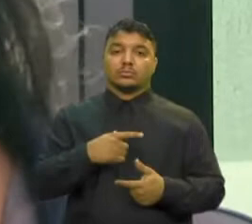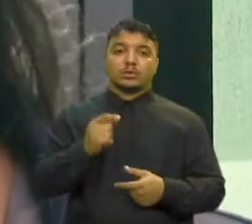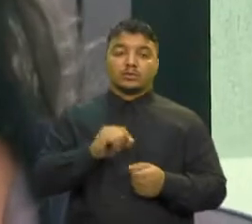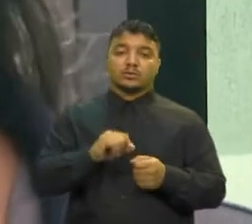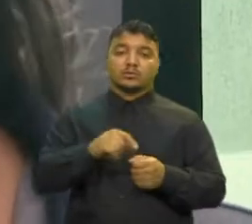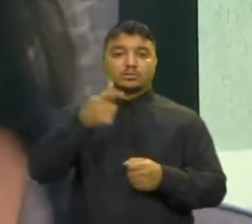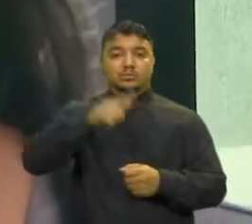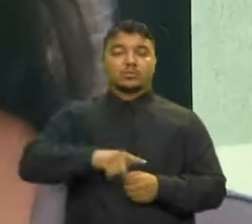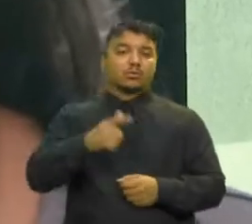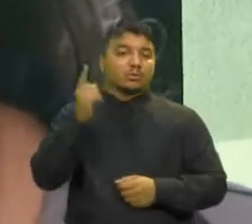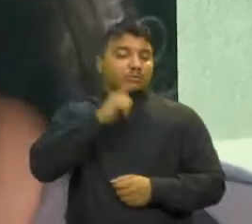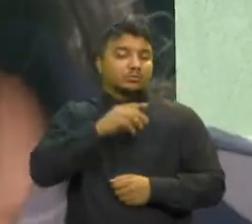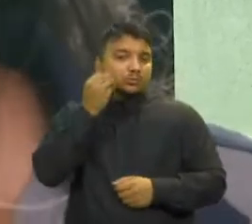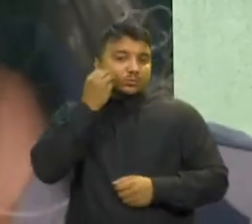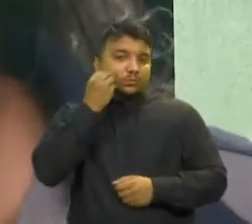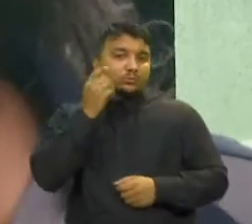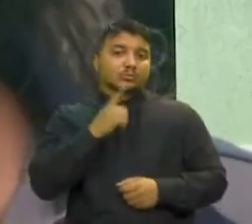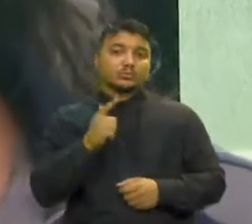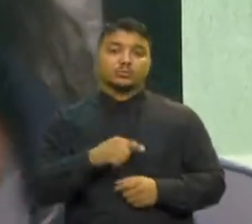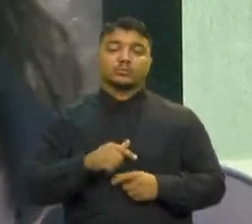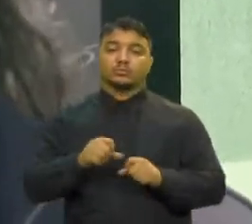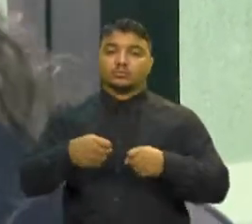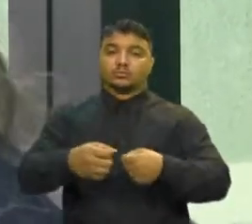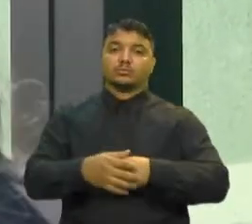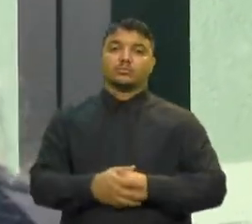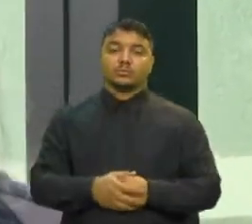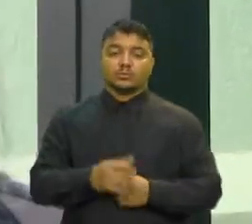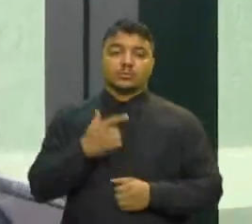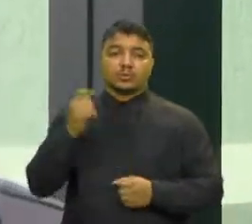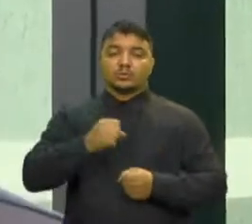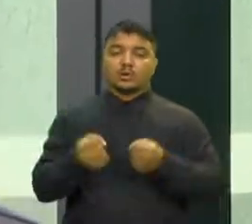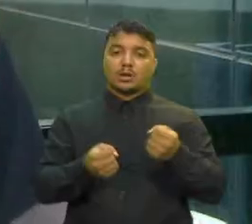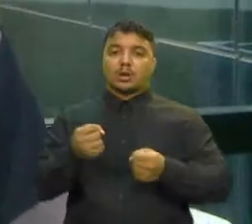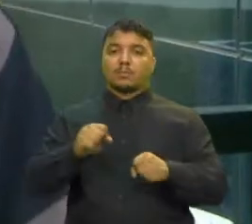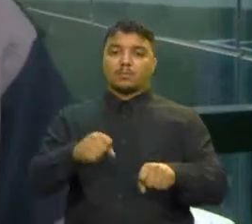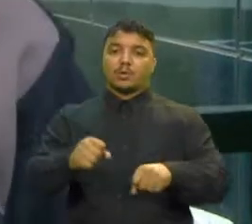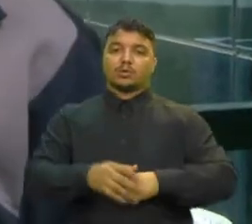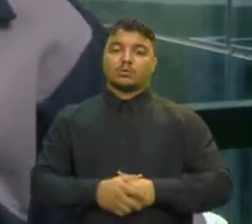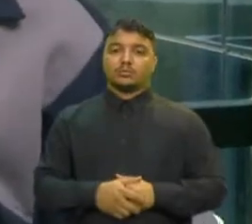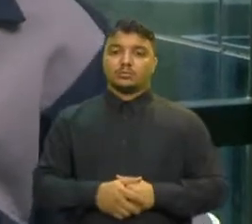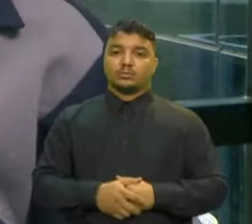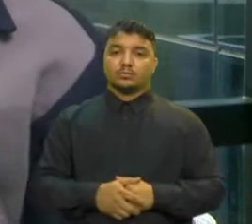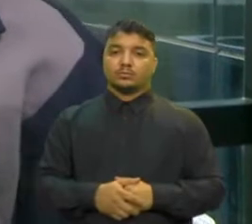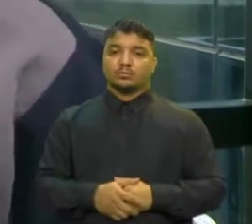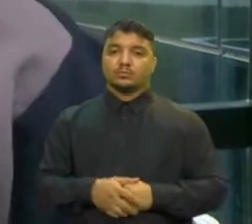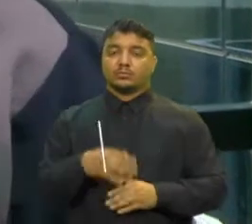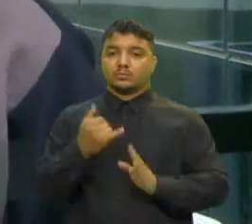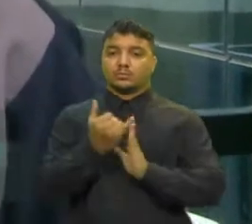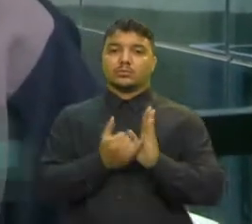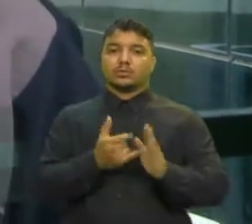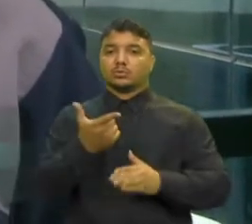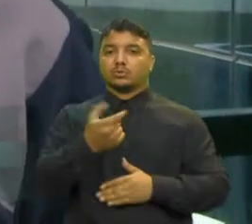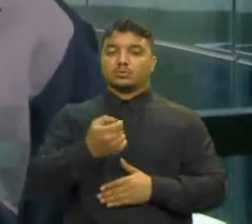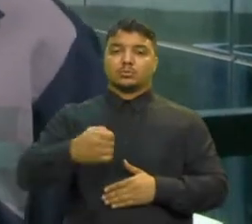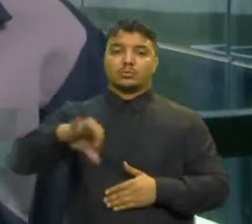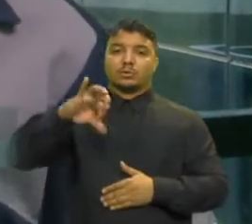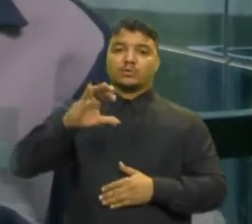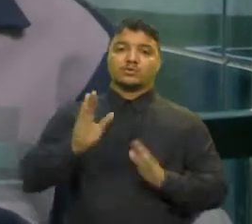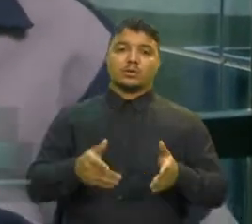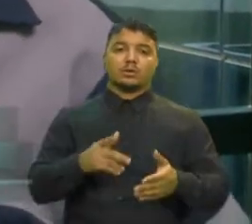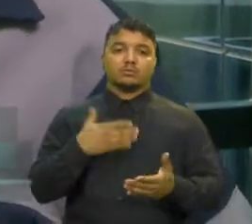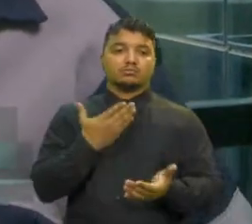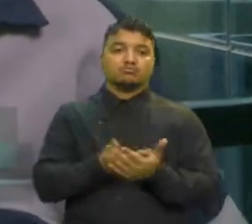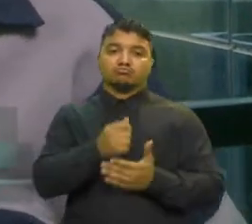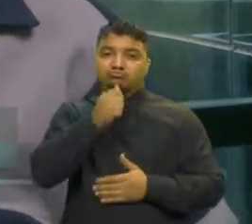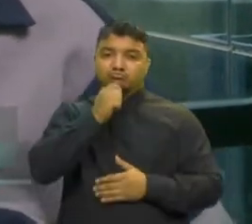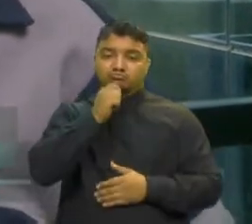uma tentativa para ser beneficiada E habilitada para carro e moto Eu sou inscrita desde 2009 E até então ainda não